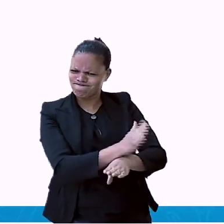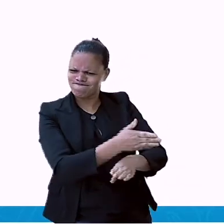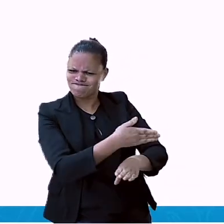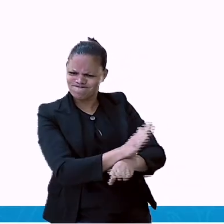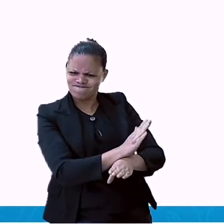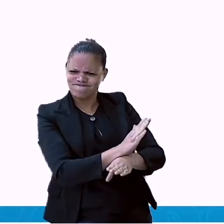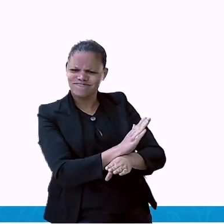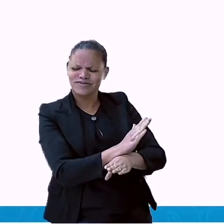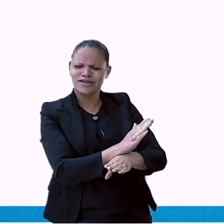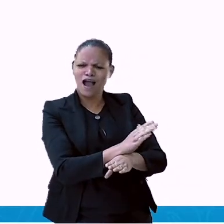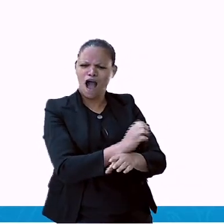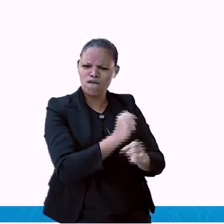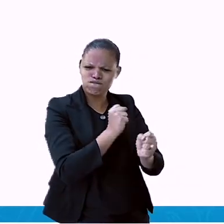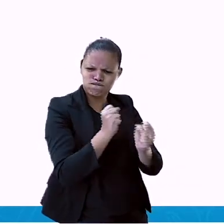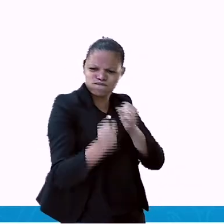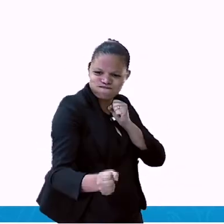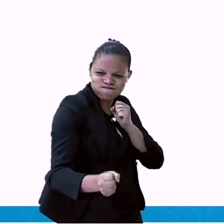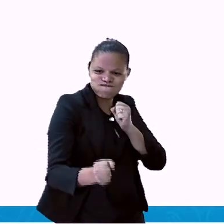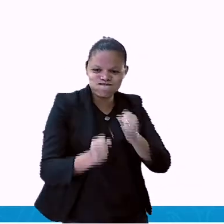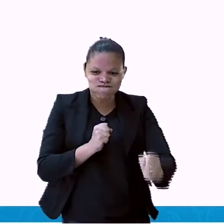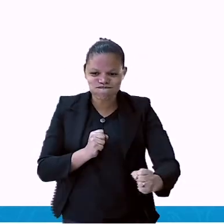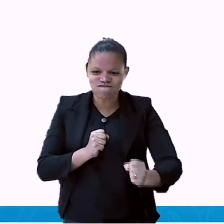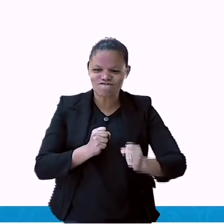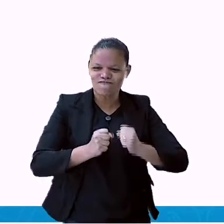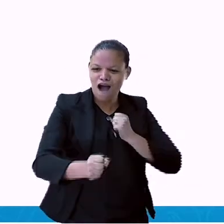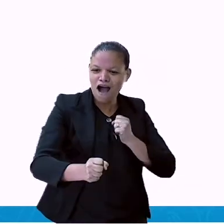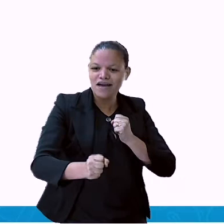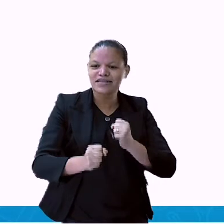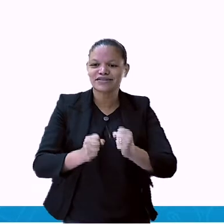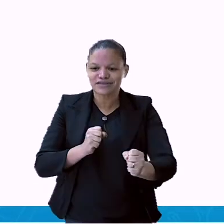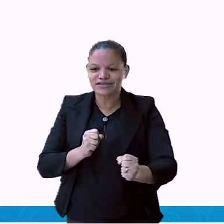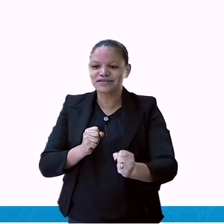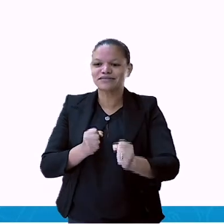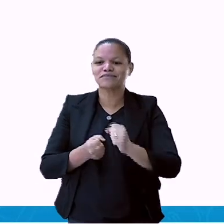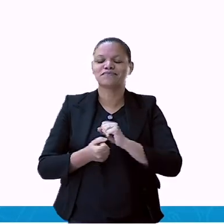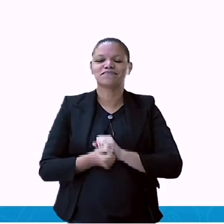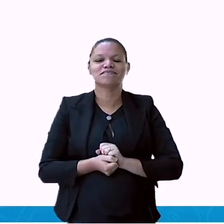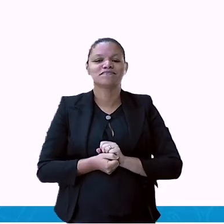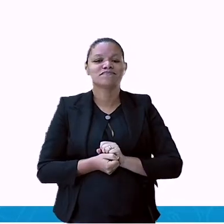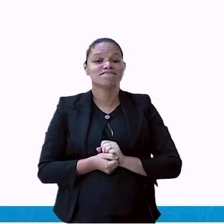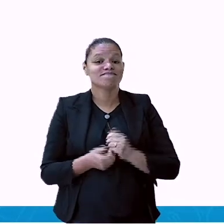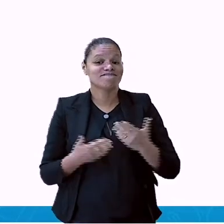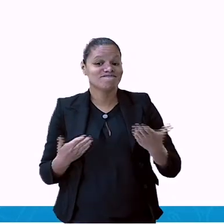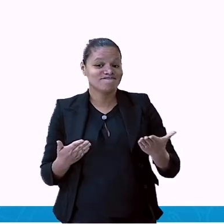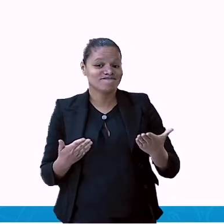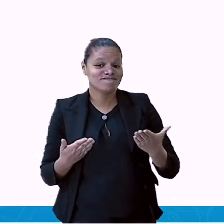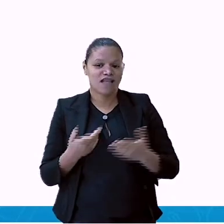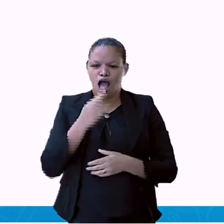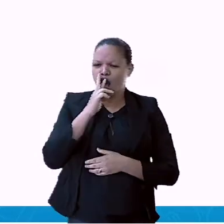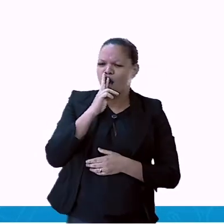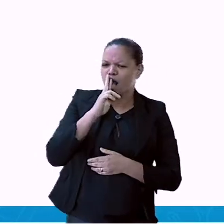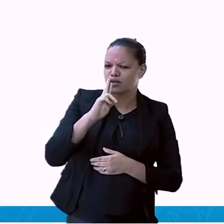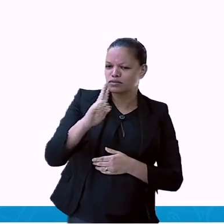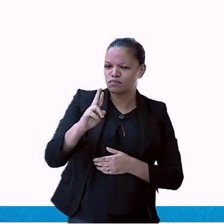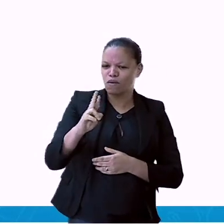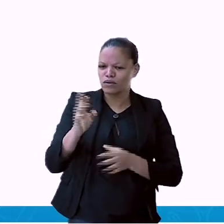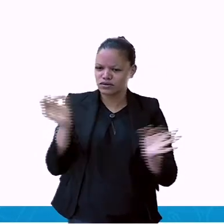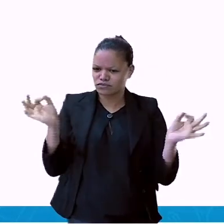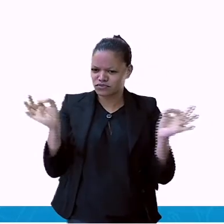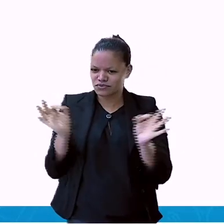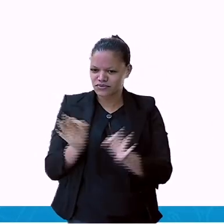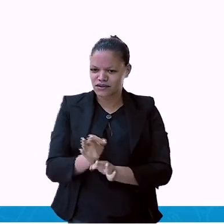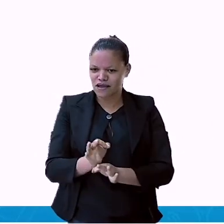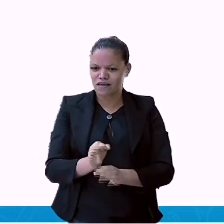atletismo. Então, nós vamos responder. A modalidade é atletismo. Agora, vamos